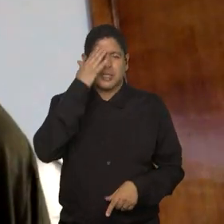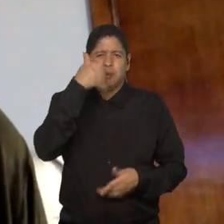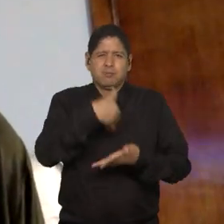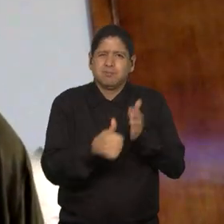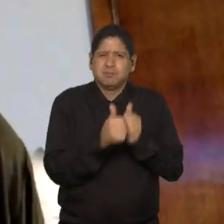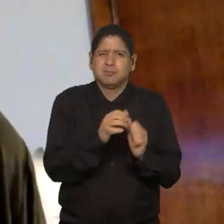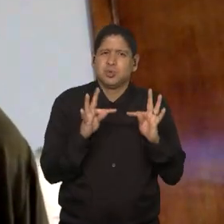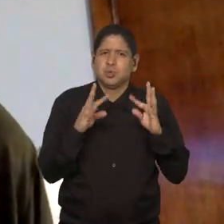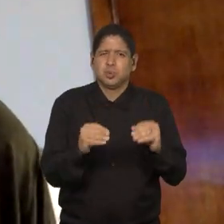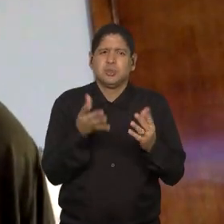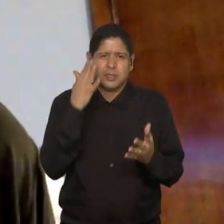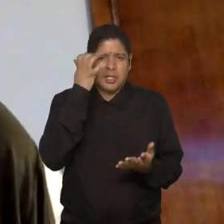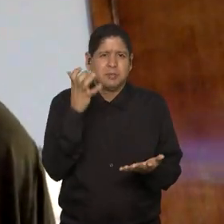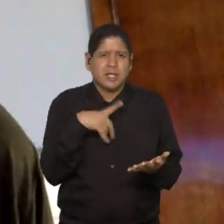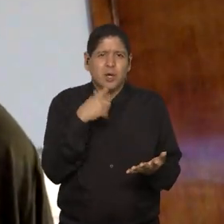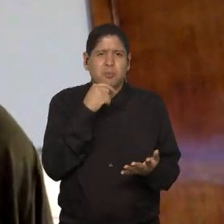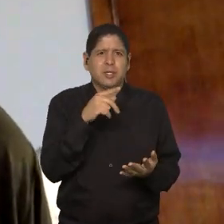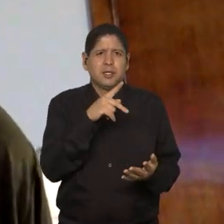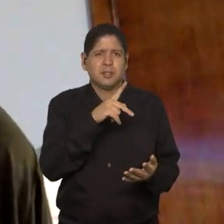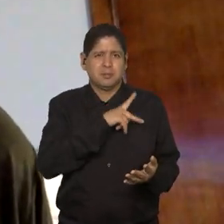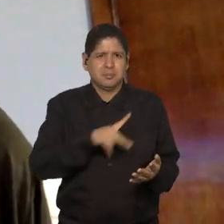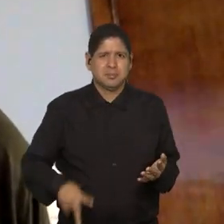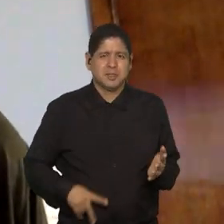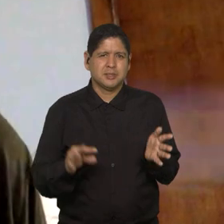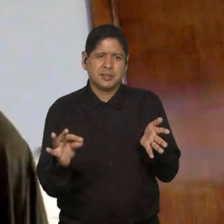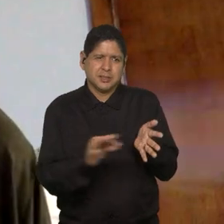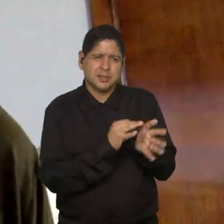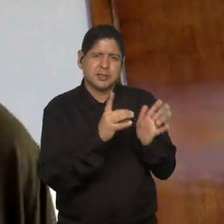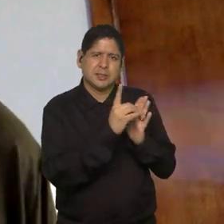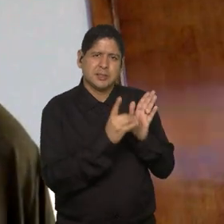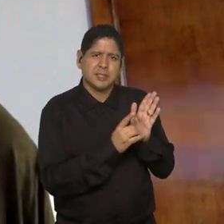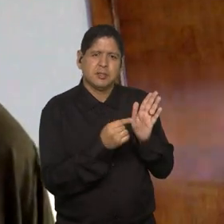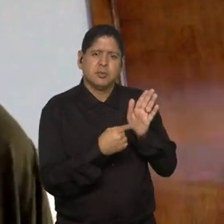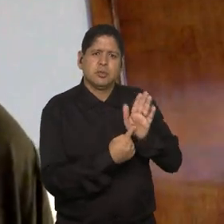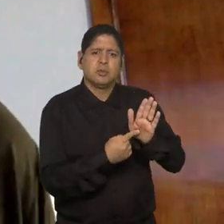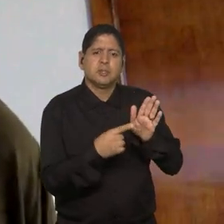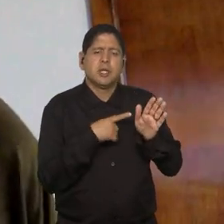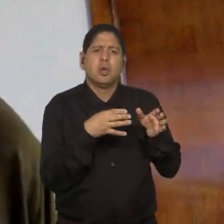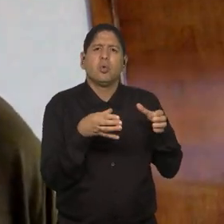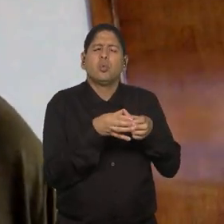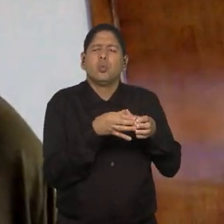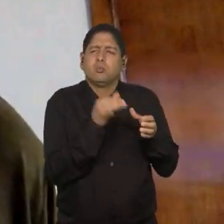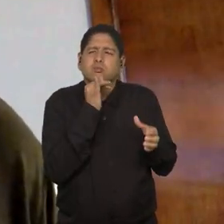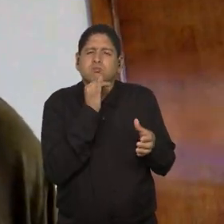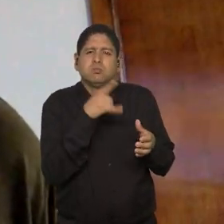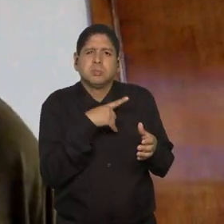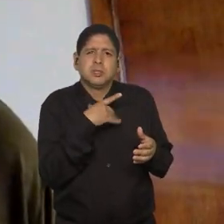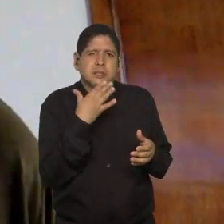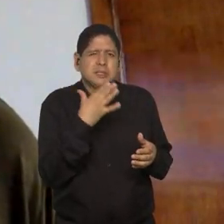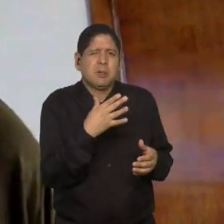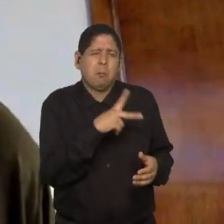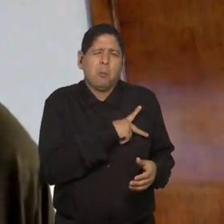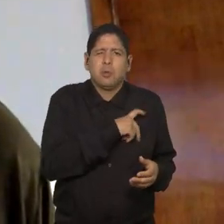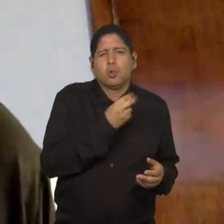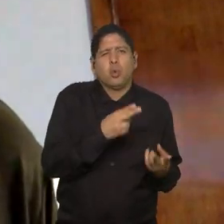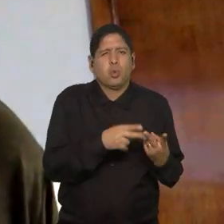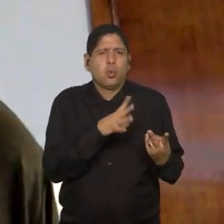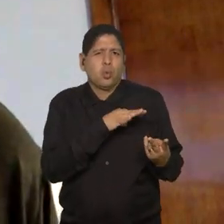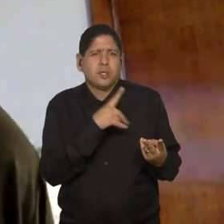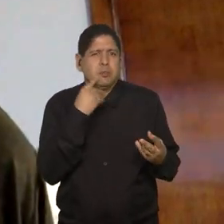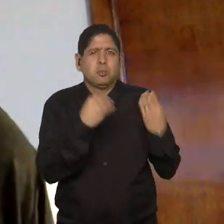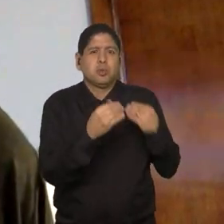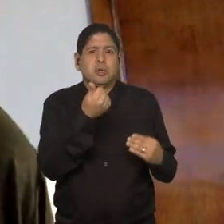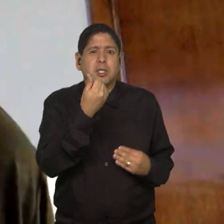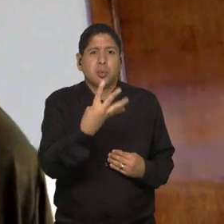futebol, né, no começo do ano, quando a gente estava assinando esse decreto, ele falou, ah, mas o time do... acho que Palmeiras, o Corinthians, enfim, botou